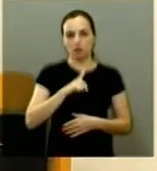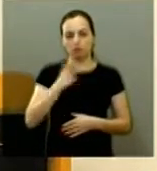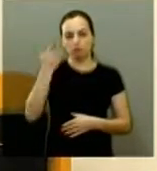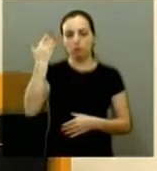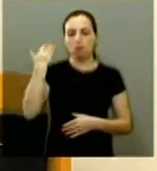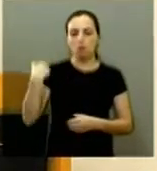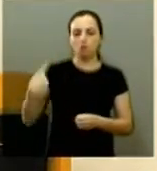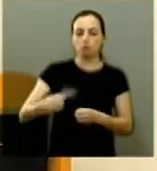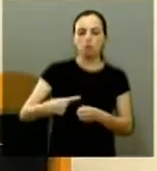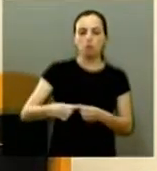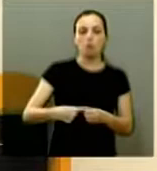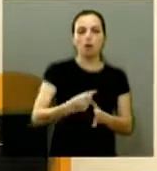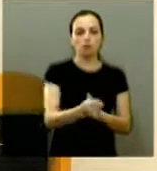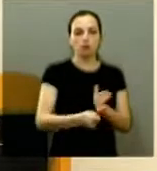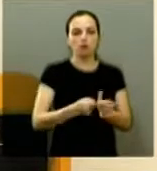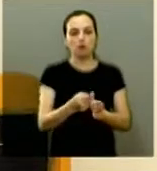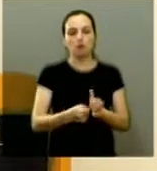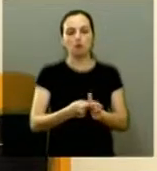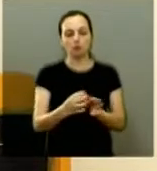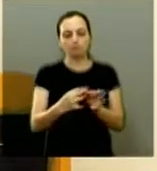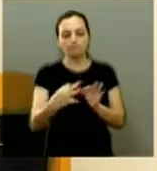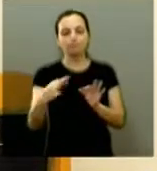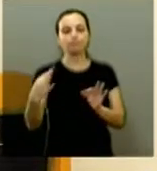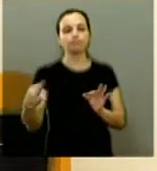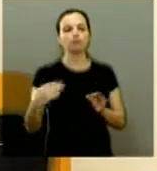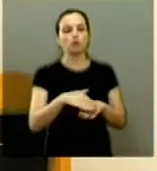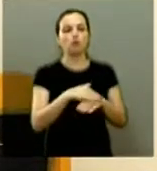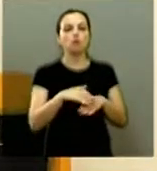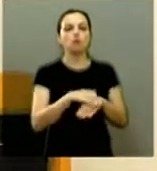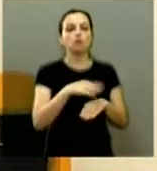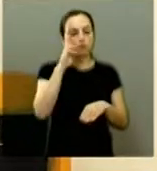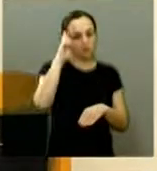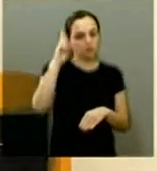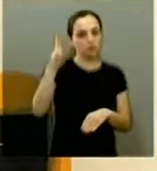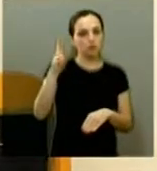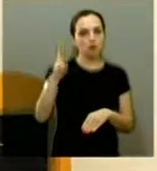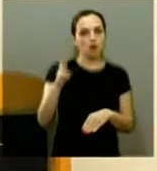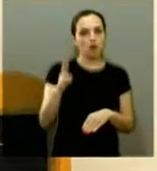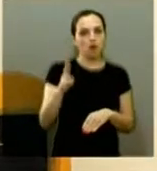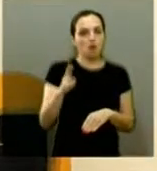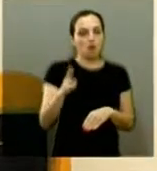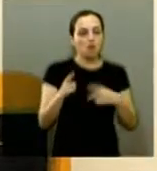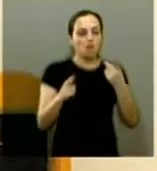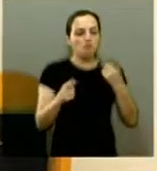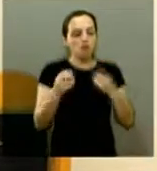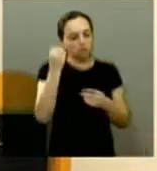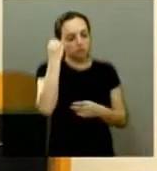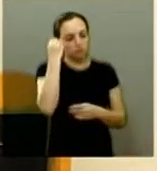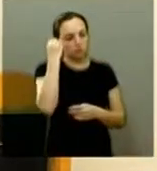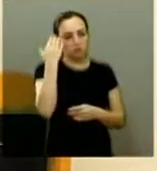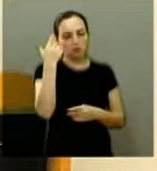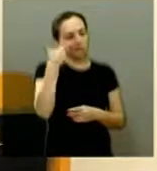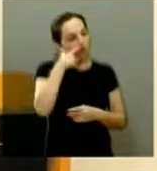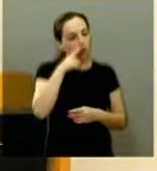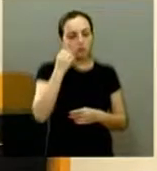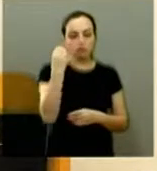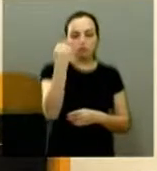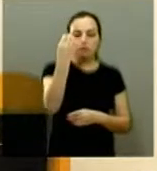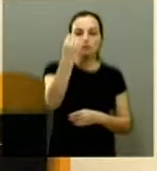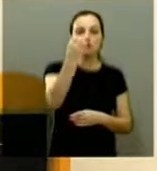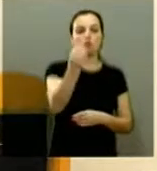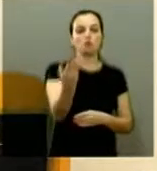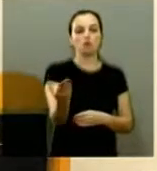bairro da periferia da cidade conversando com o senhor foi ontem eu não conseguia viajar por nordeste visitar minha família